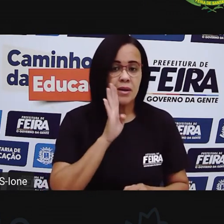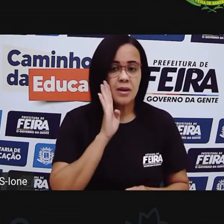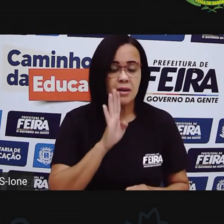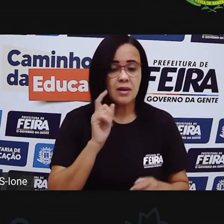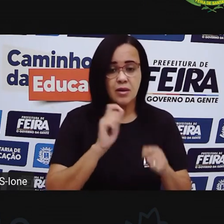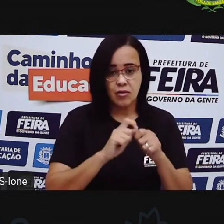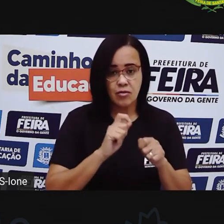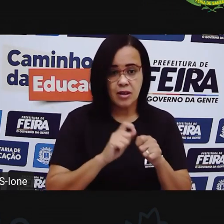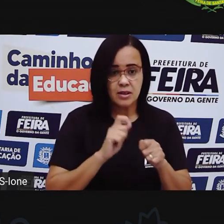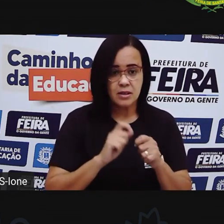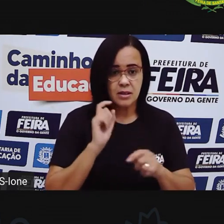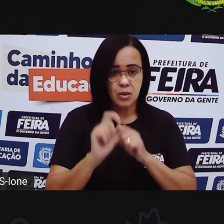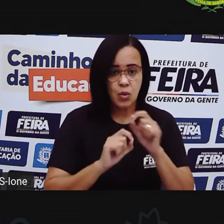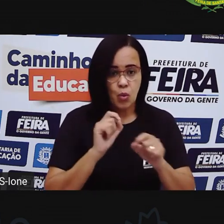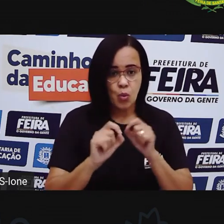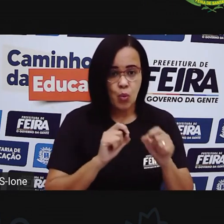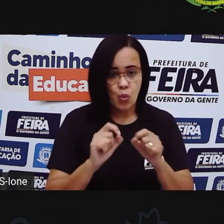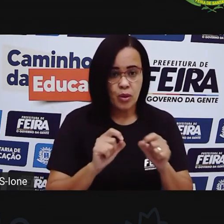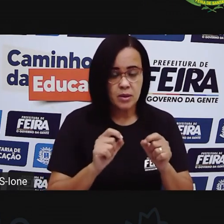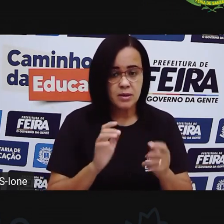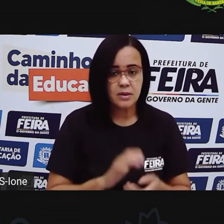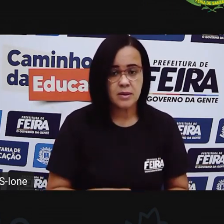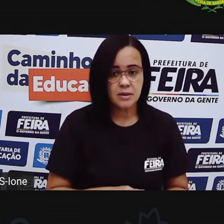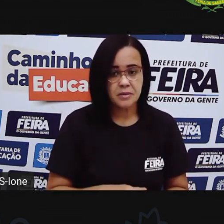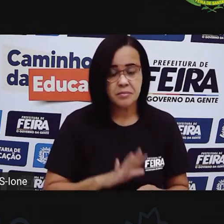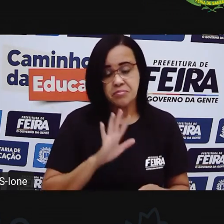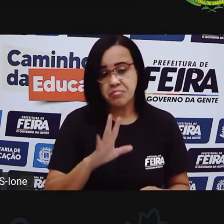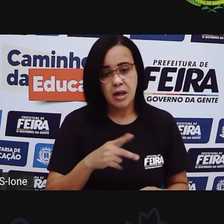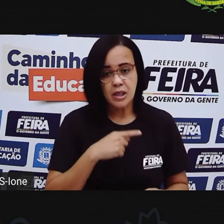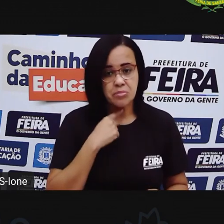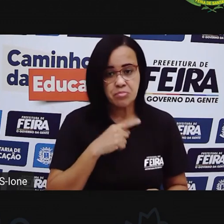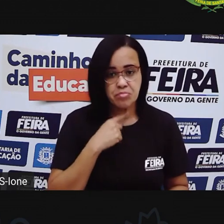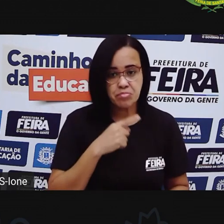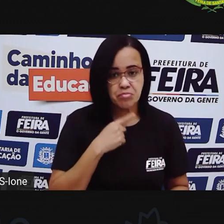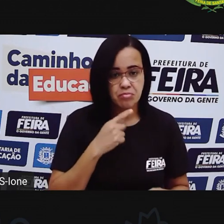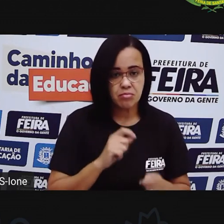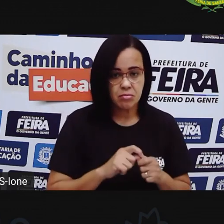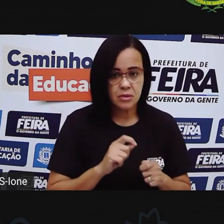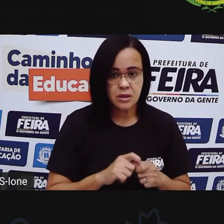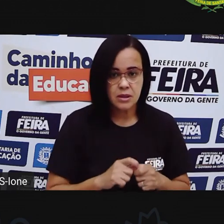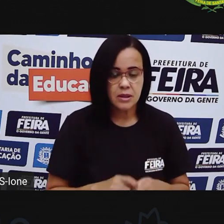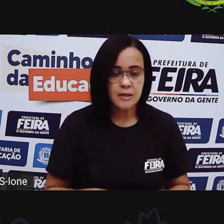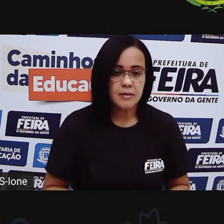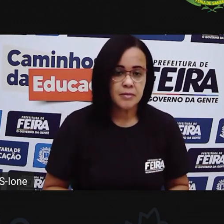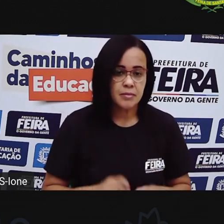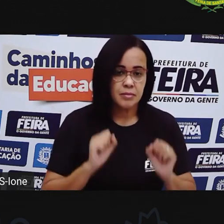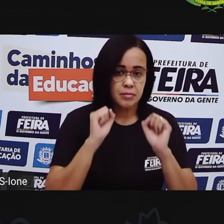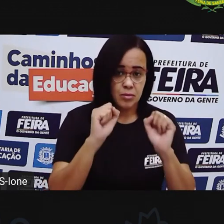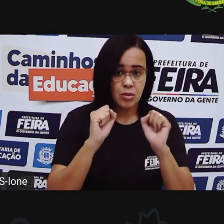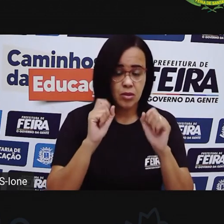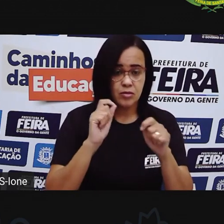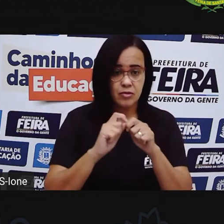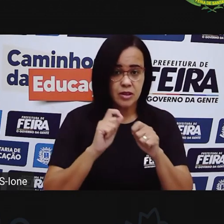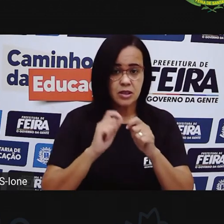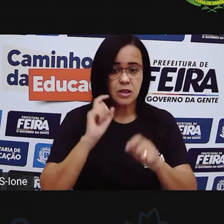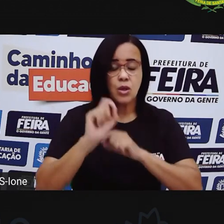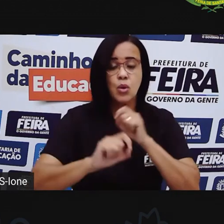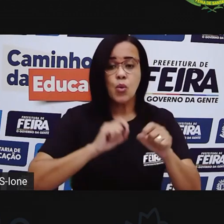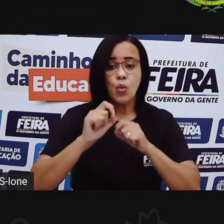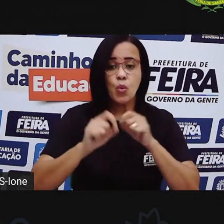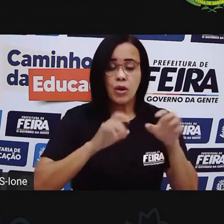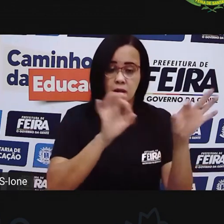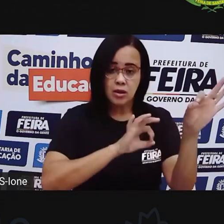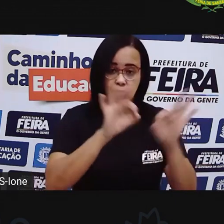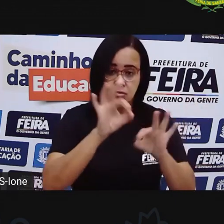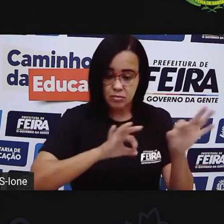faria, mas não tem como a gente fazer aqui. Mas você aí na sua casa, você pode fazer. É uma maquete da sua sala de aula.